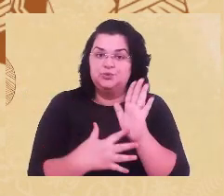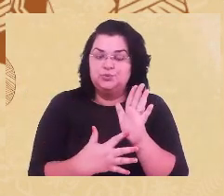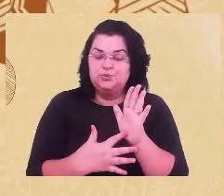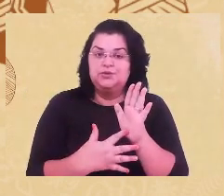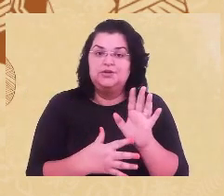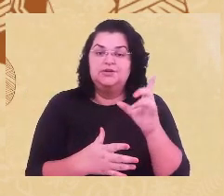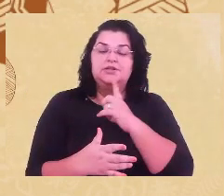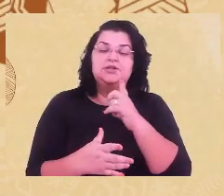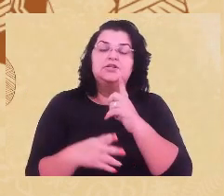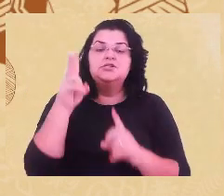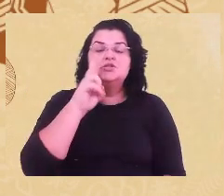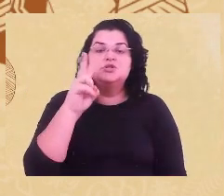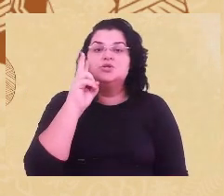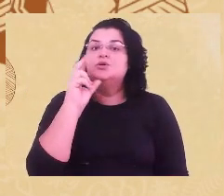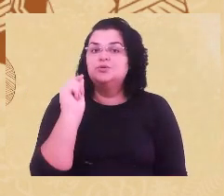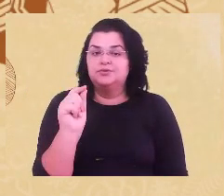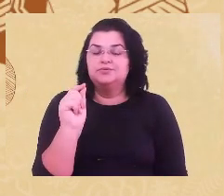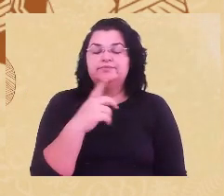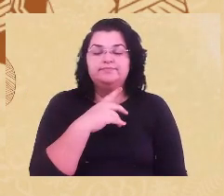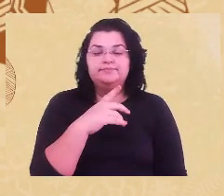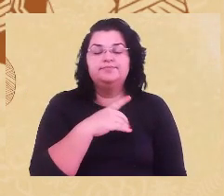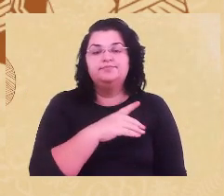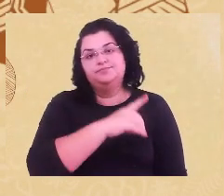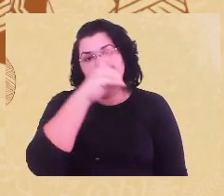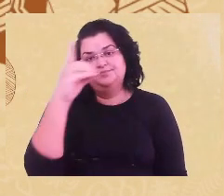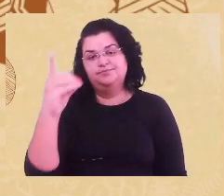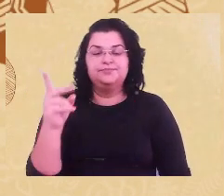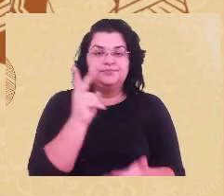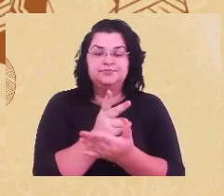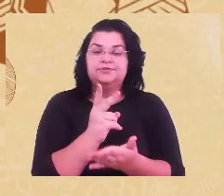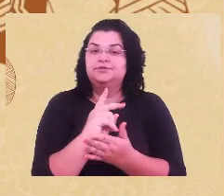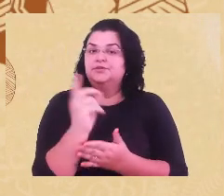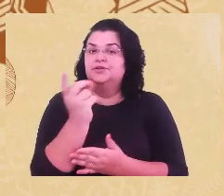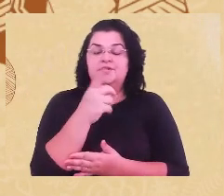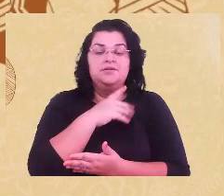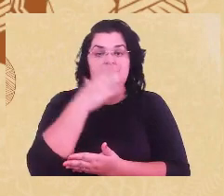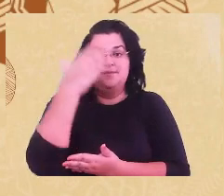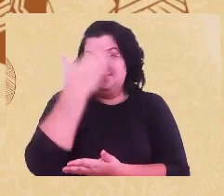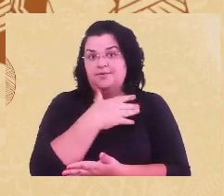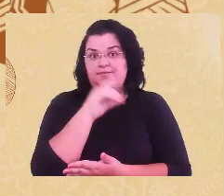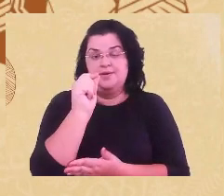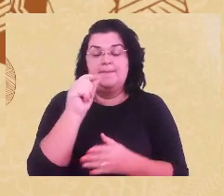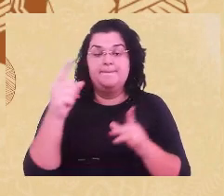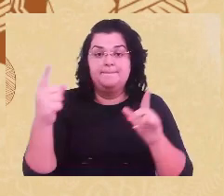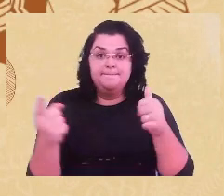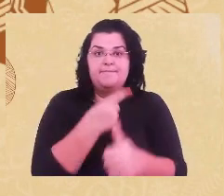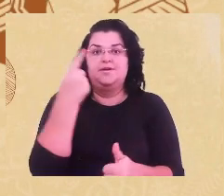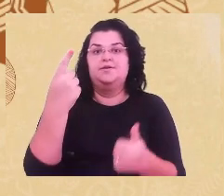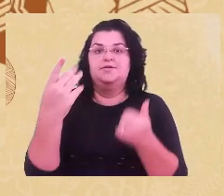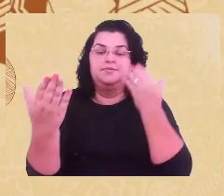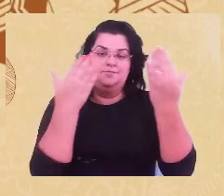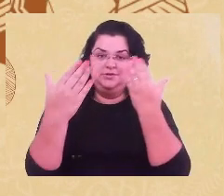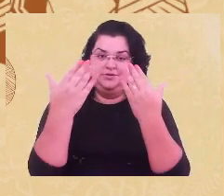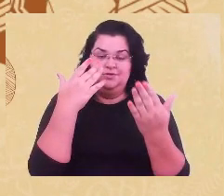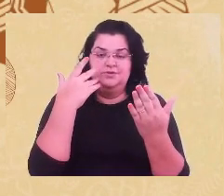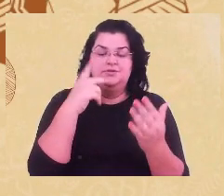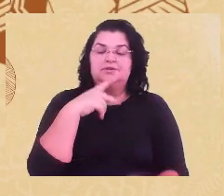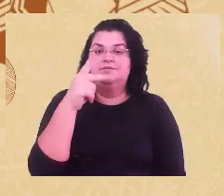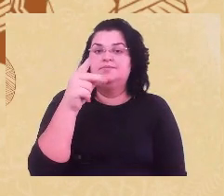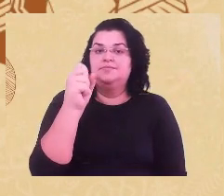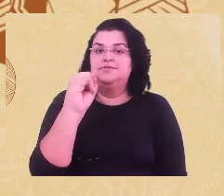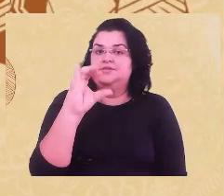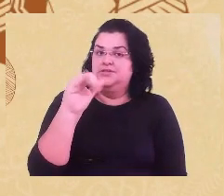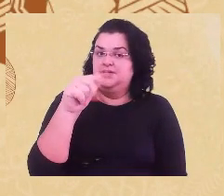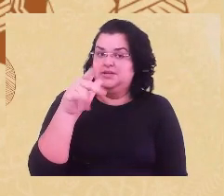história, nos dias de hoje, não só prova que os primeiros psicólogos e psicanalistas poderiam ser